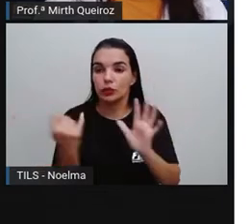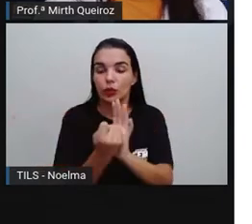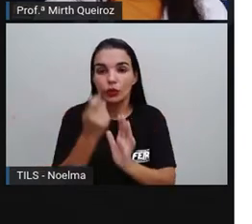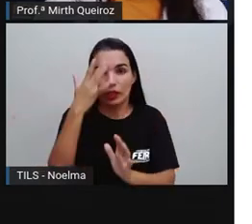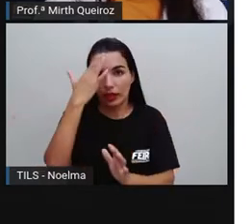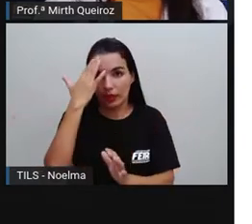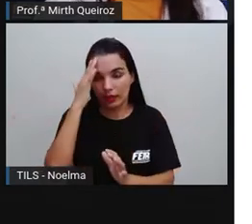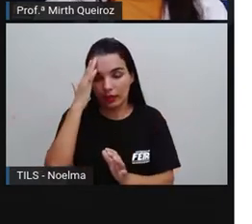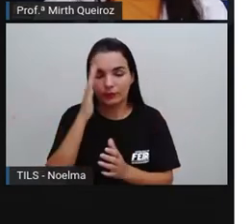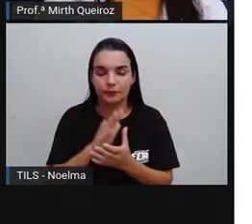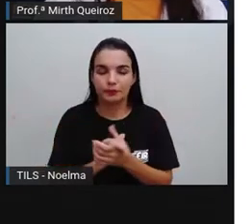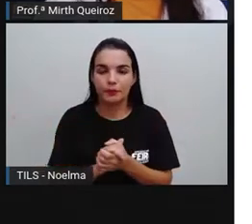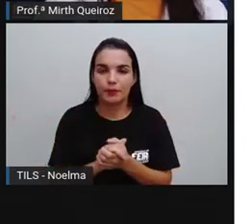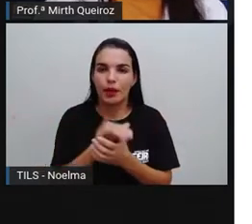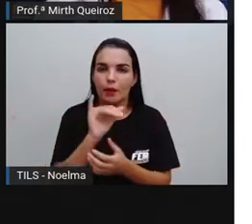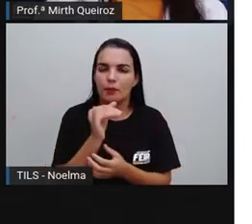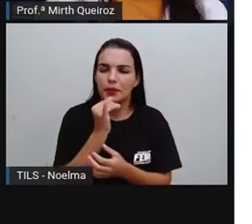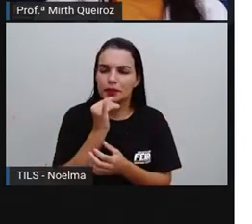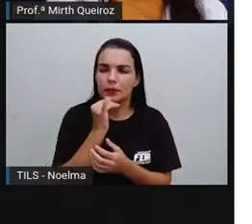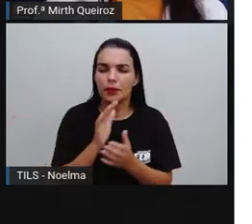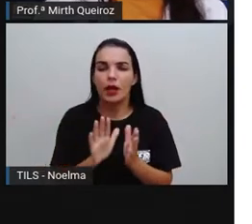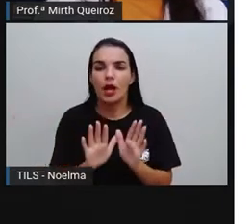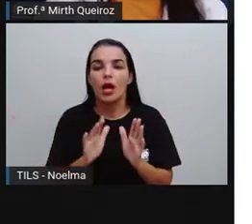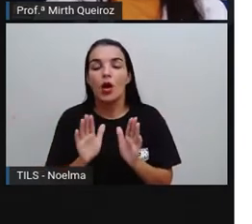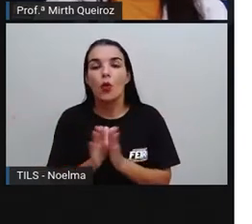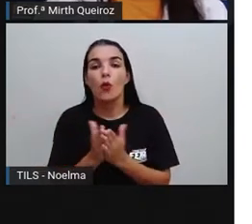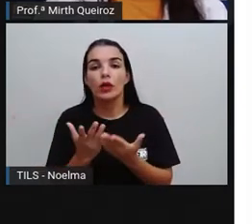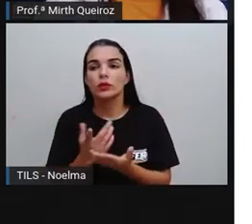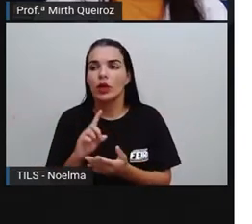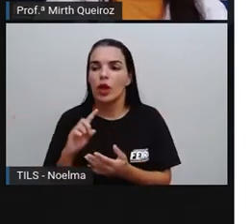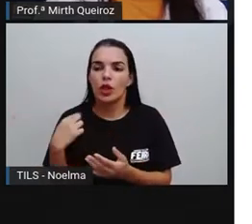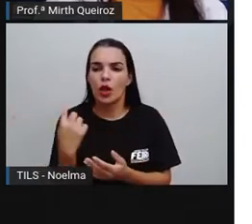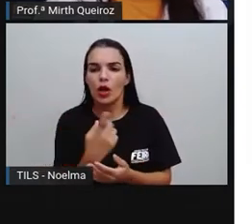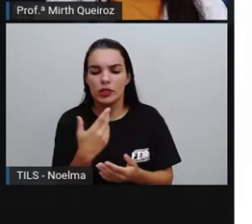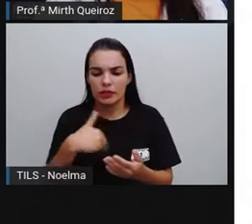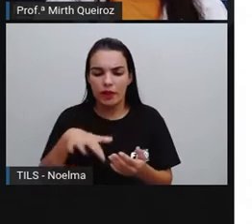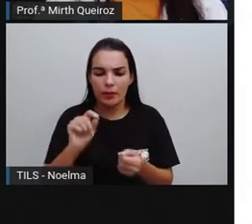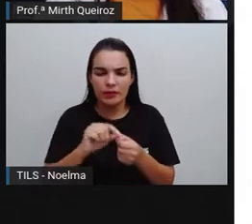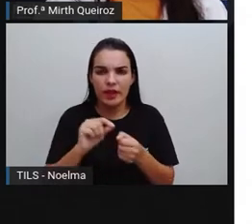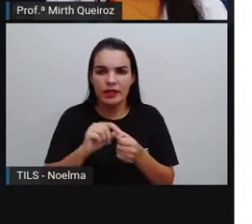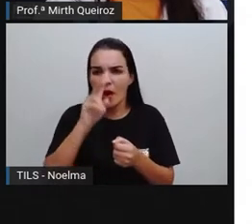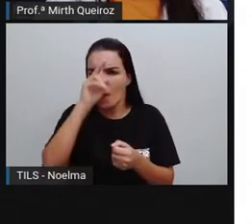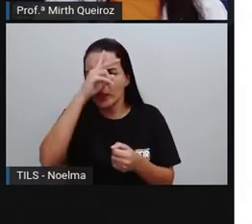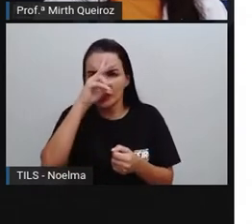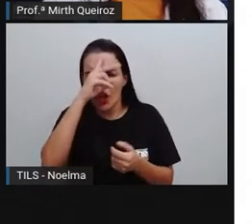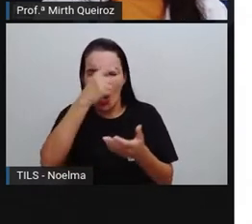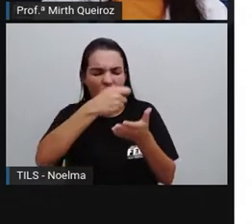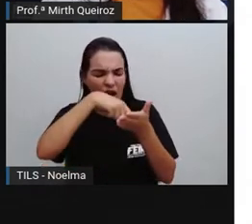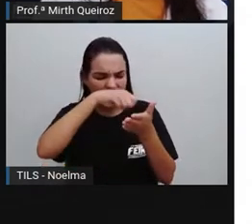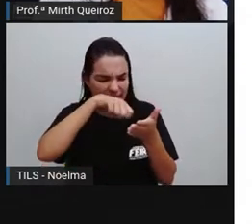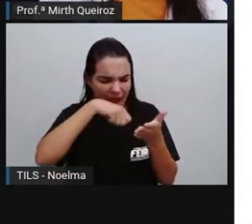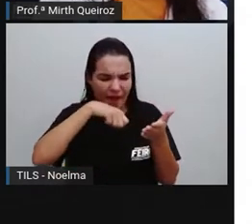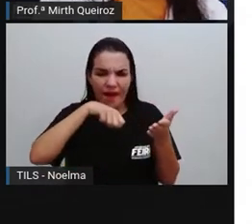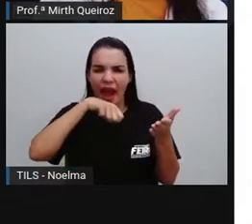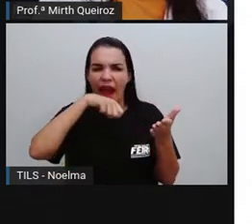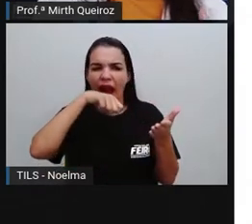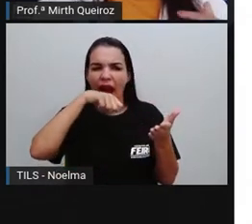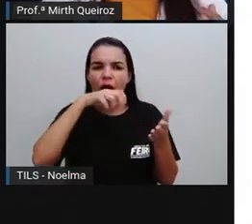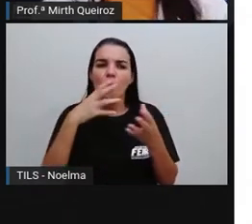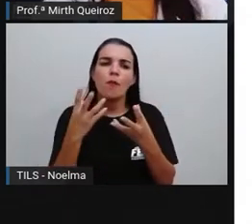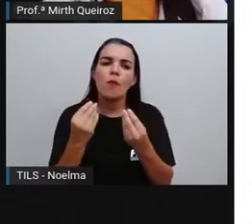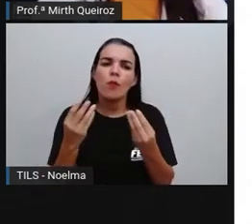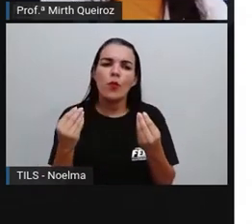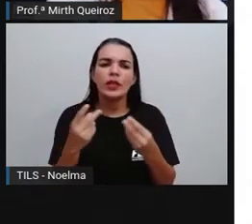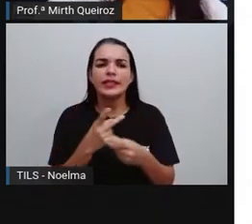escrever um conto, uma história, né? Fazer uma narrativa, a gente, muitas vezes ali, a gente fica